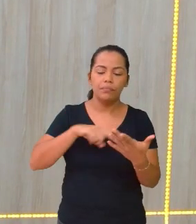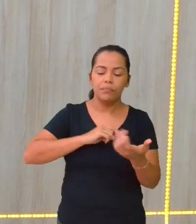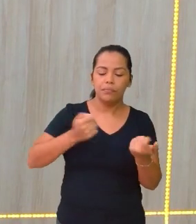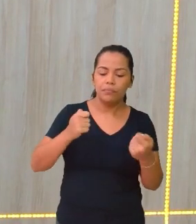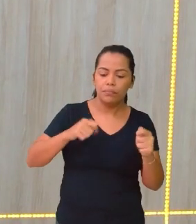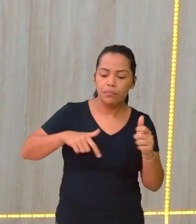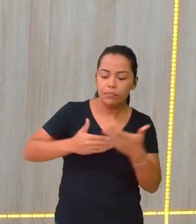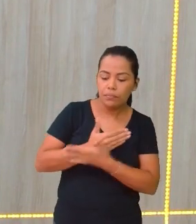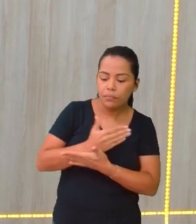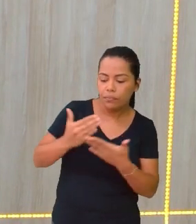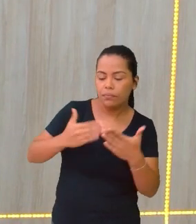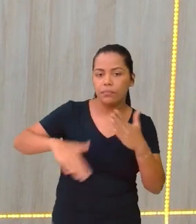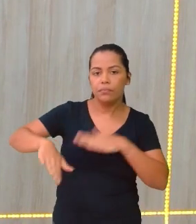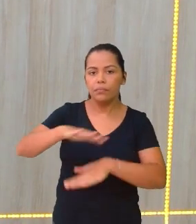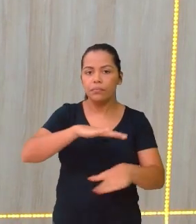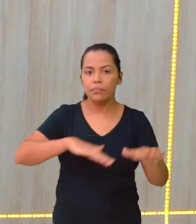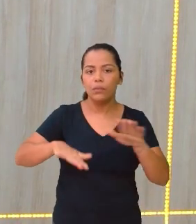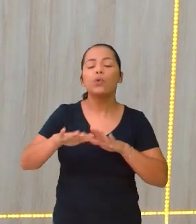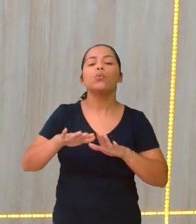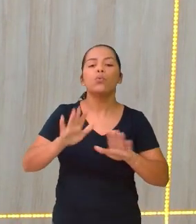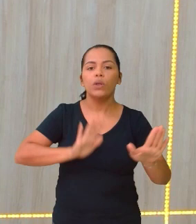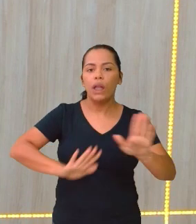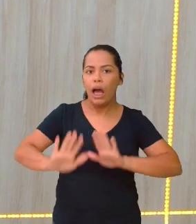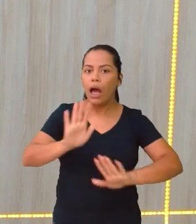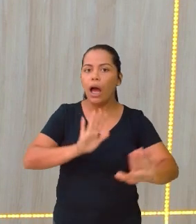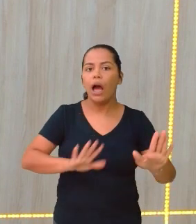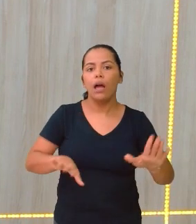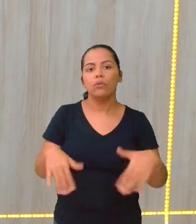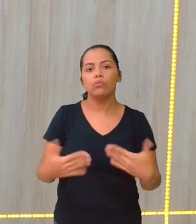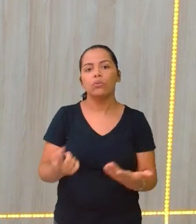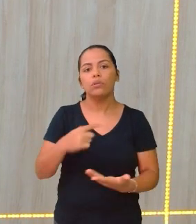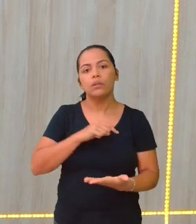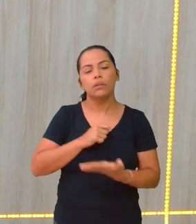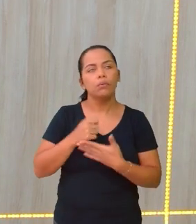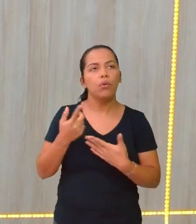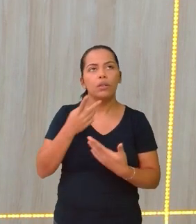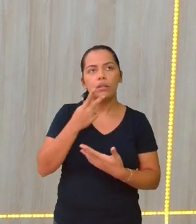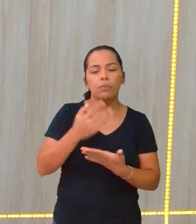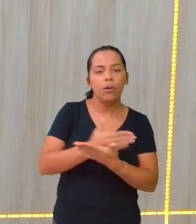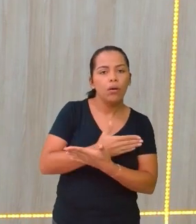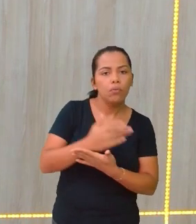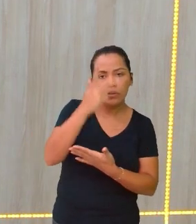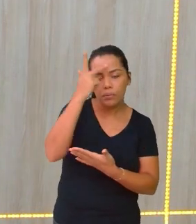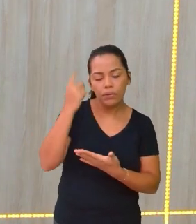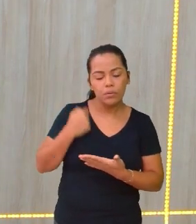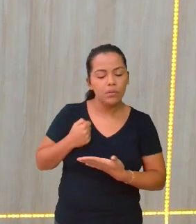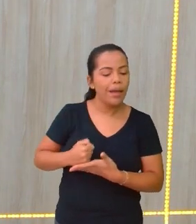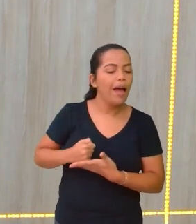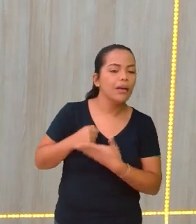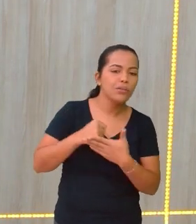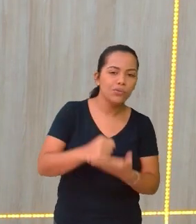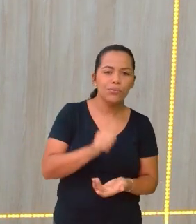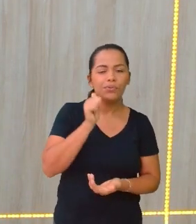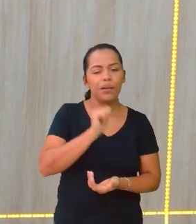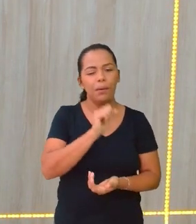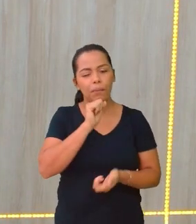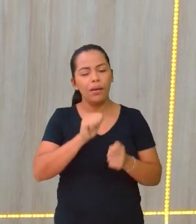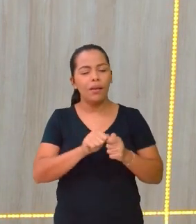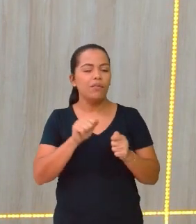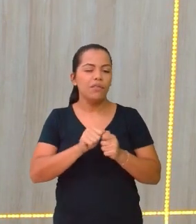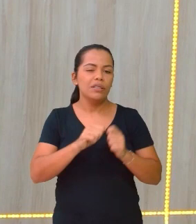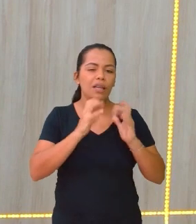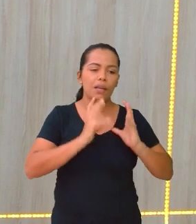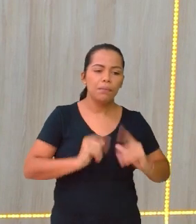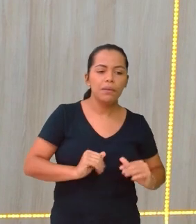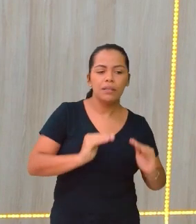ajudando em casa, a mãe a fazer a limpeza, na hora de empurrar os móveis. Cuidado, o é que tem em cima, o é que tem dentro? Para também,